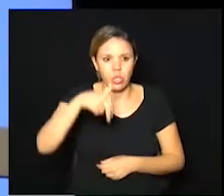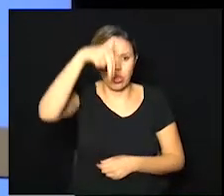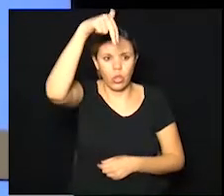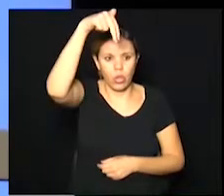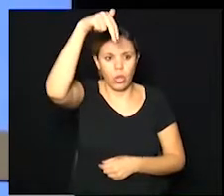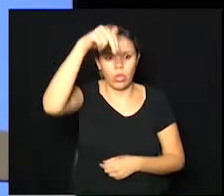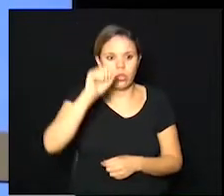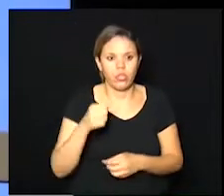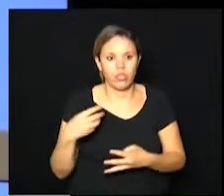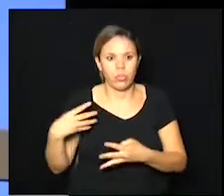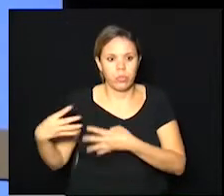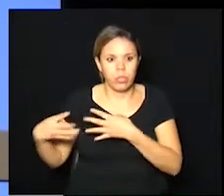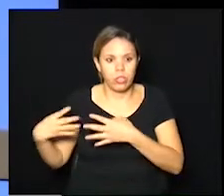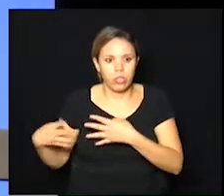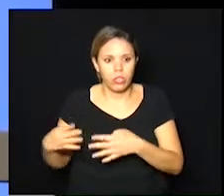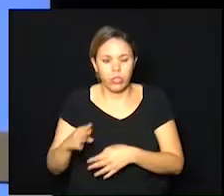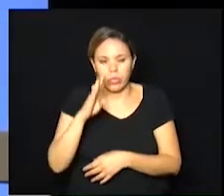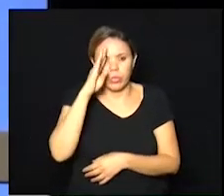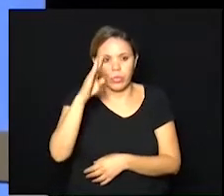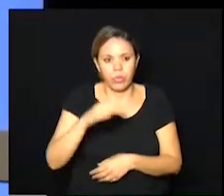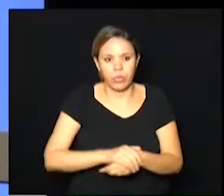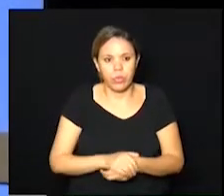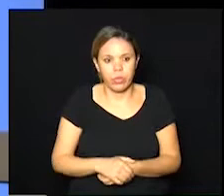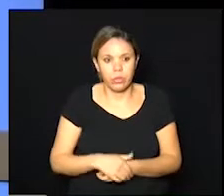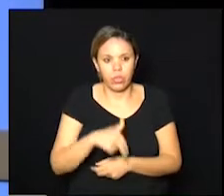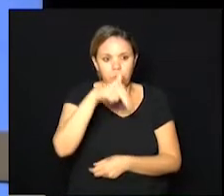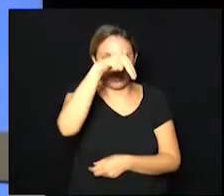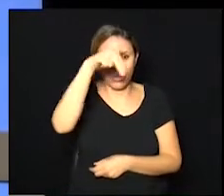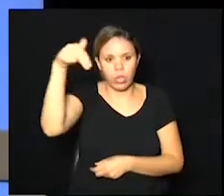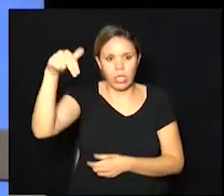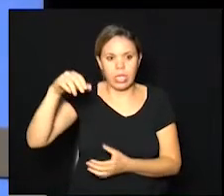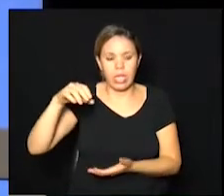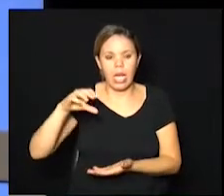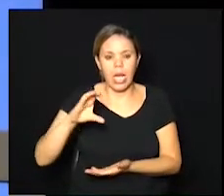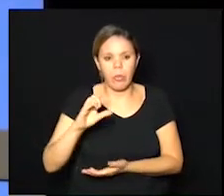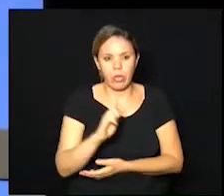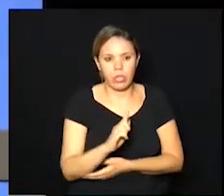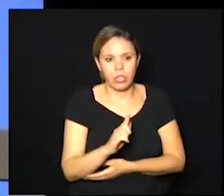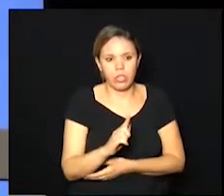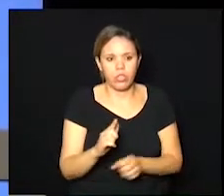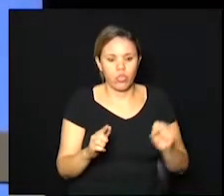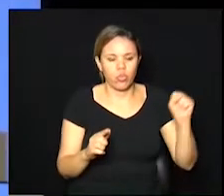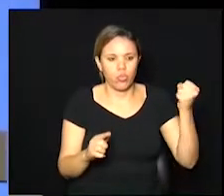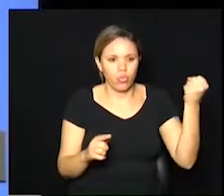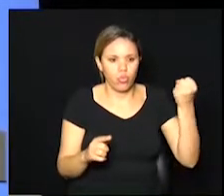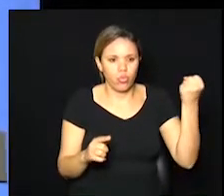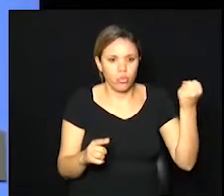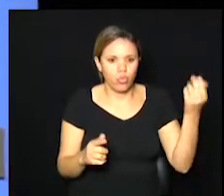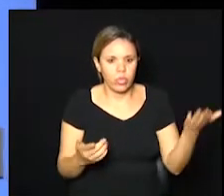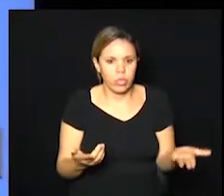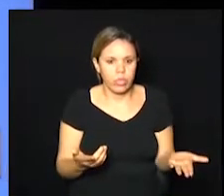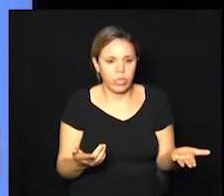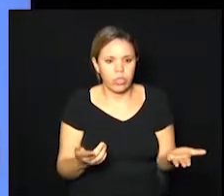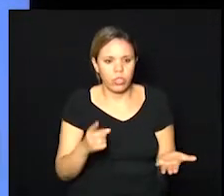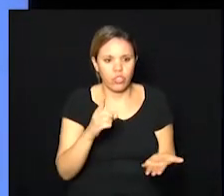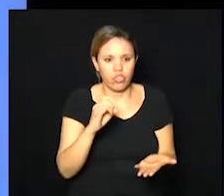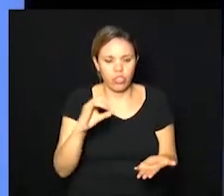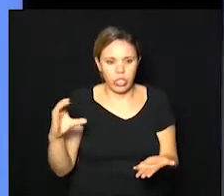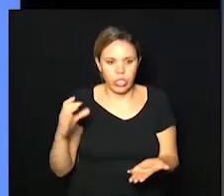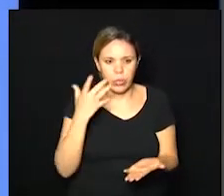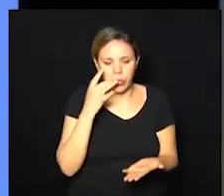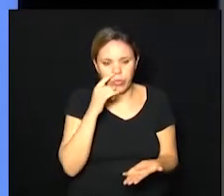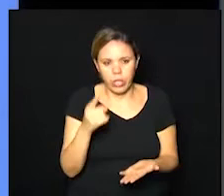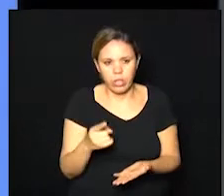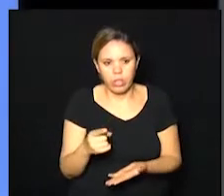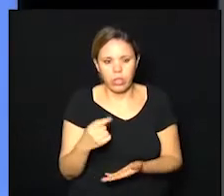região de Barão Geraldo fundamentalmente a noroeste é a região do Campo Grande a região sudoeste que é a região dos Diques Ouro Verde